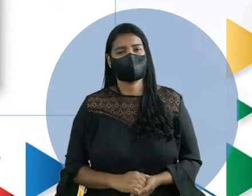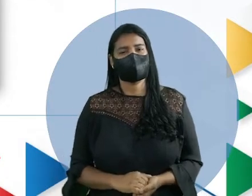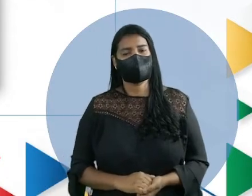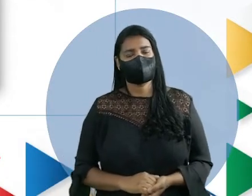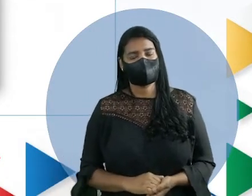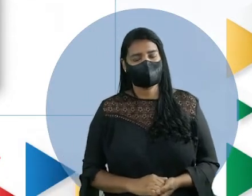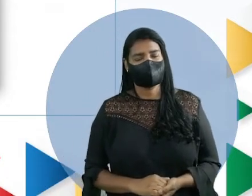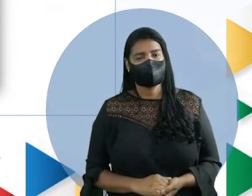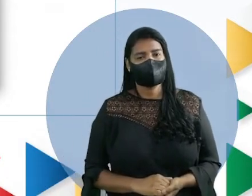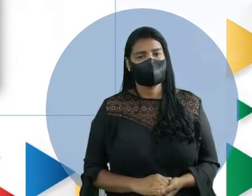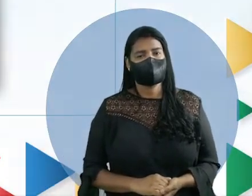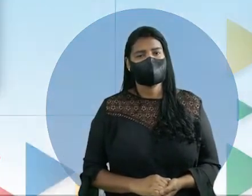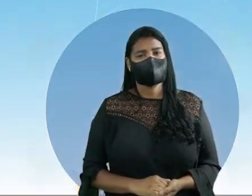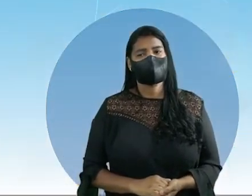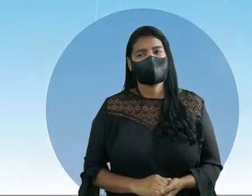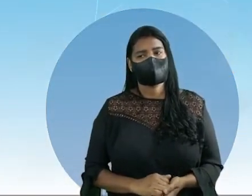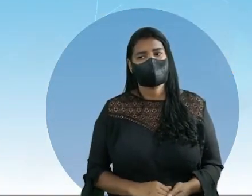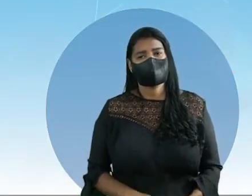Muito bonito.